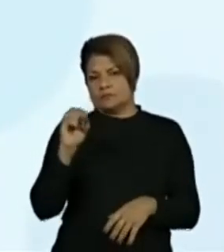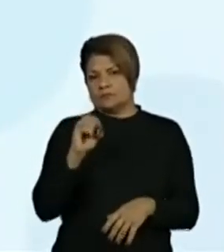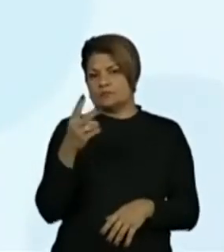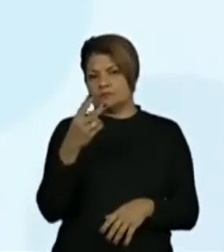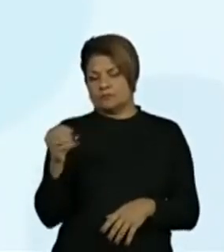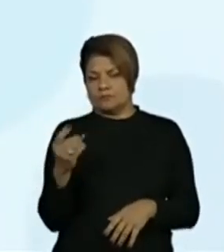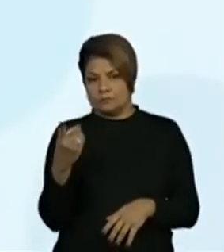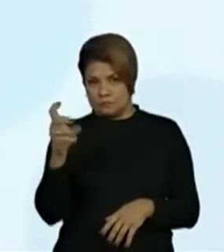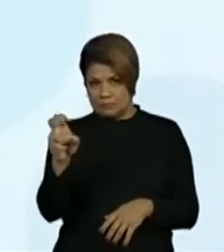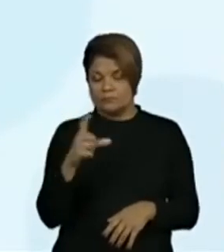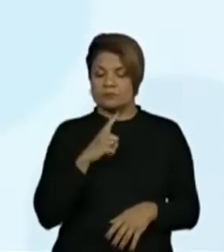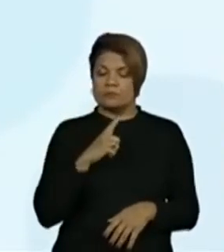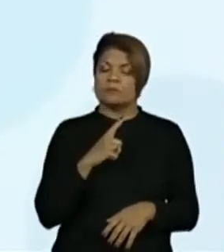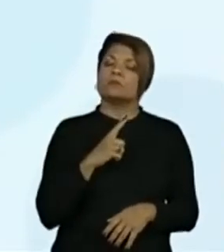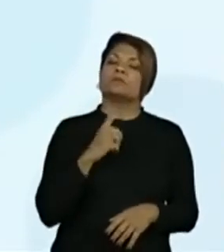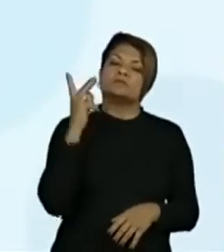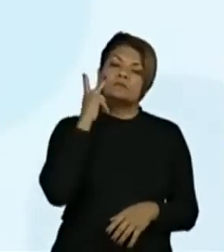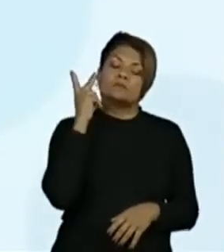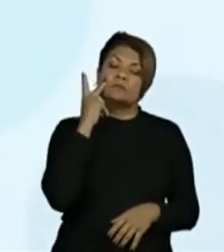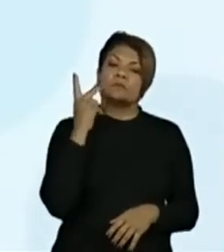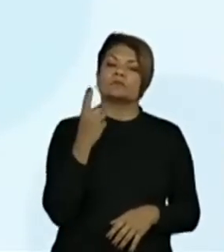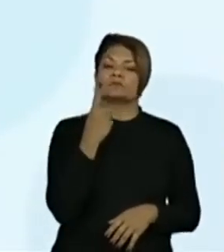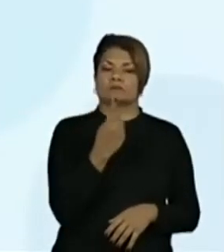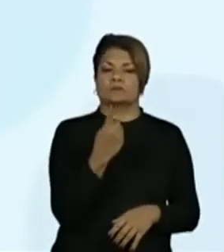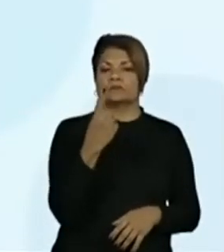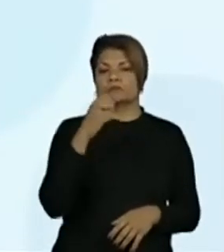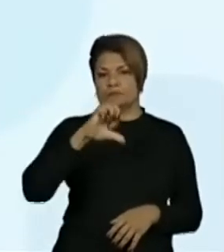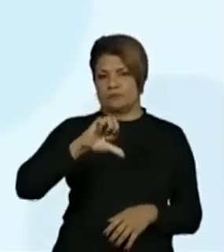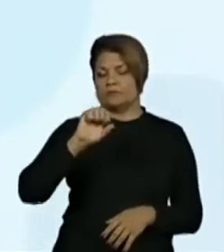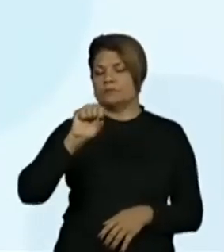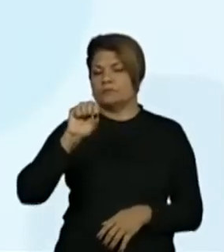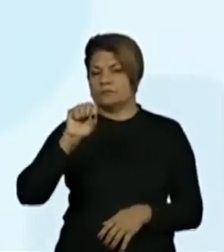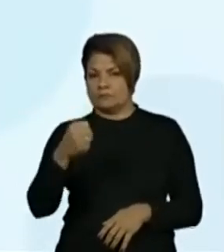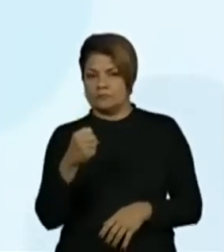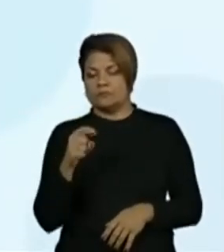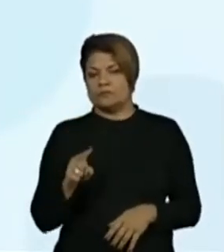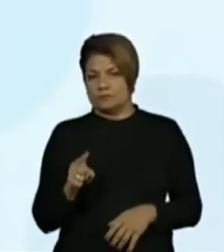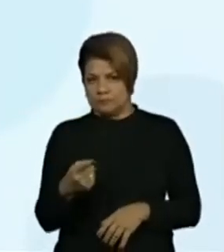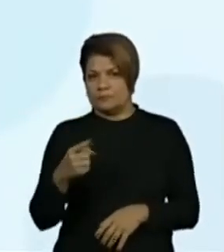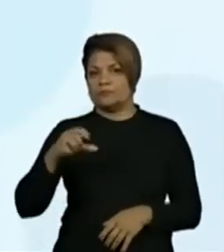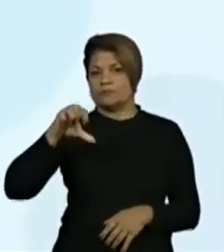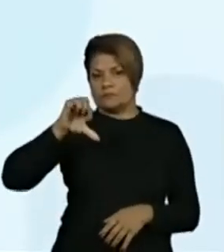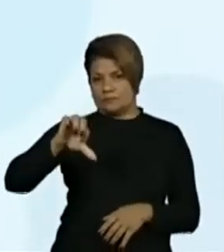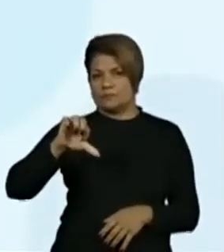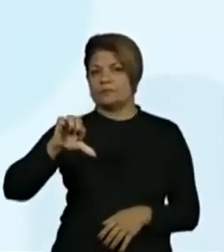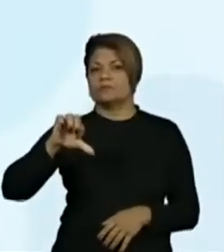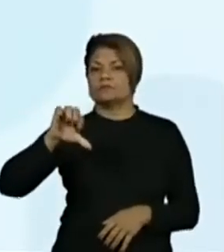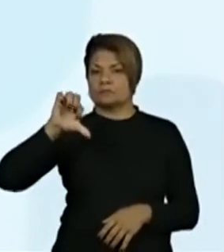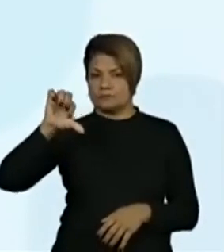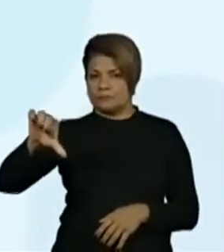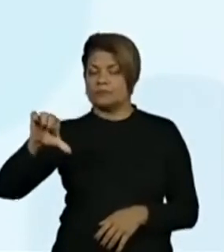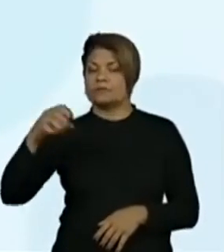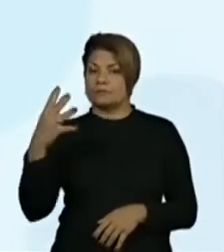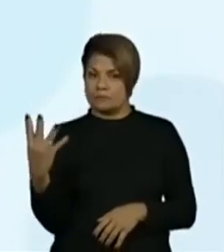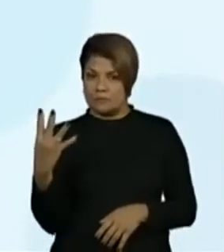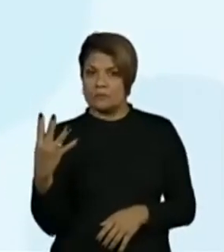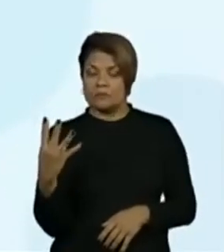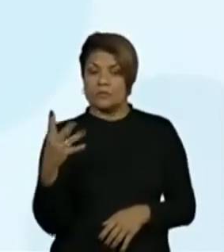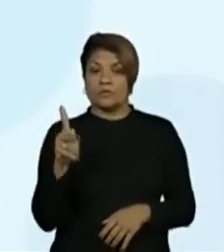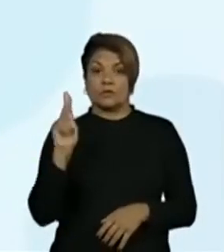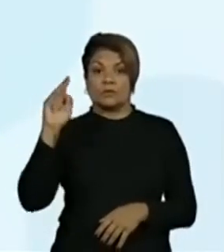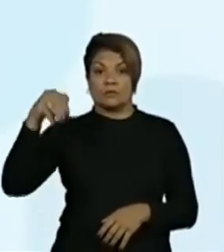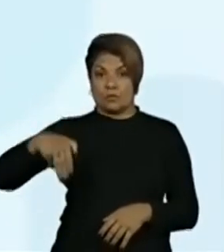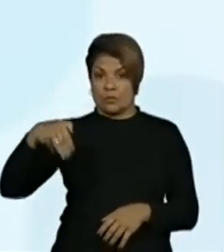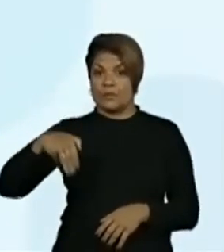possui cento e noventa oito mil novecentos e noventa e quatro quilômetros de estradas e